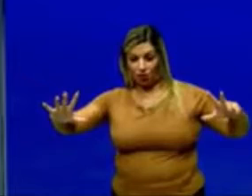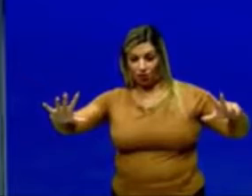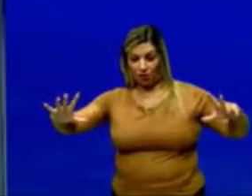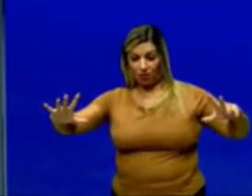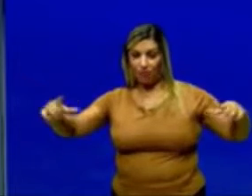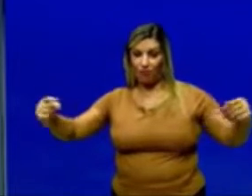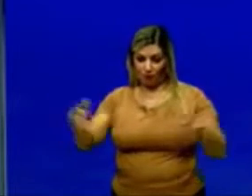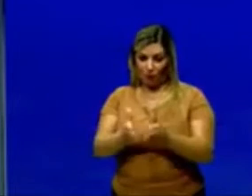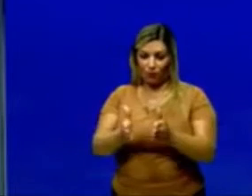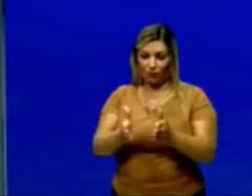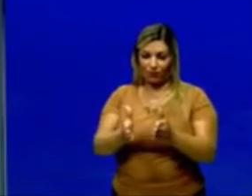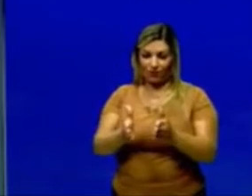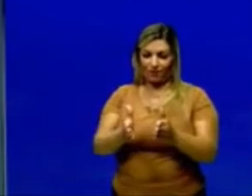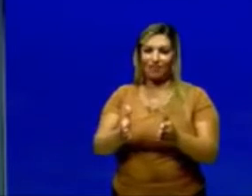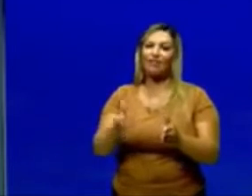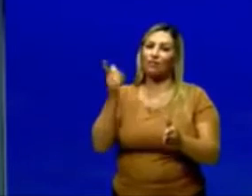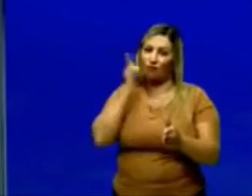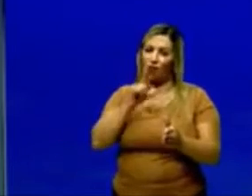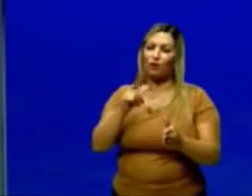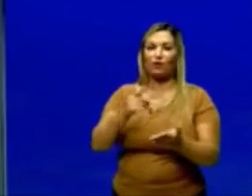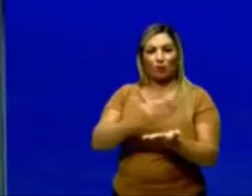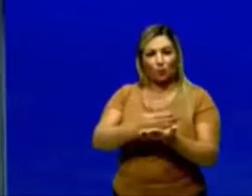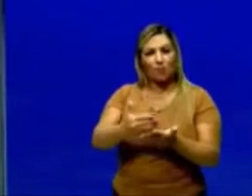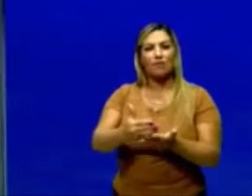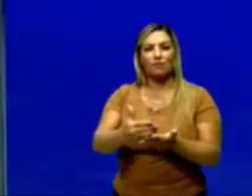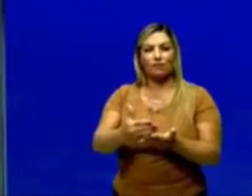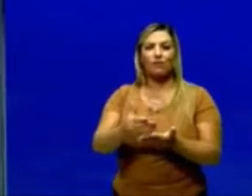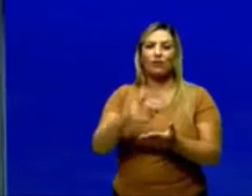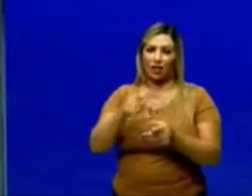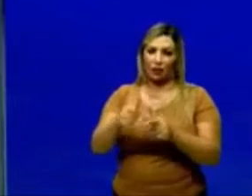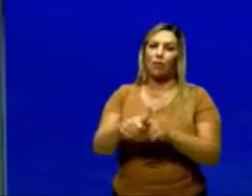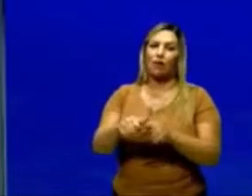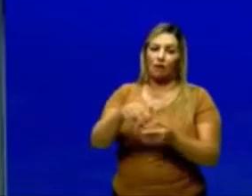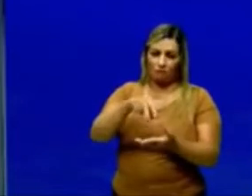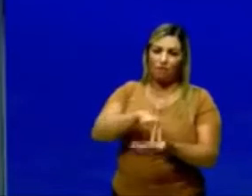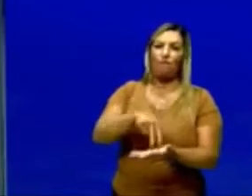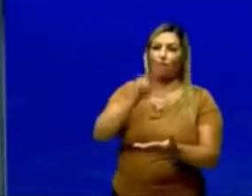volta à posição inicial, né, aqui eu tenho uma resistência maior.